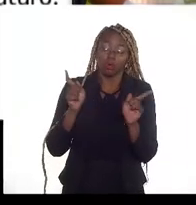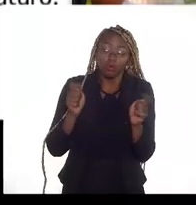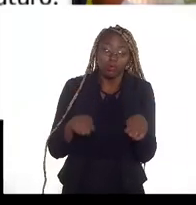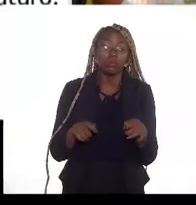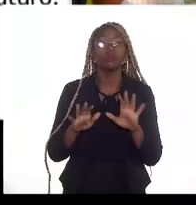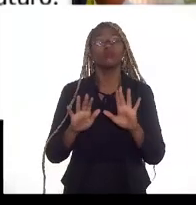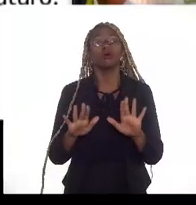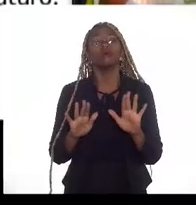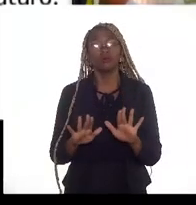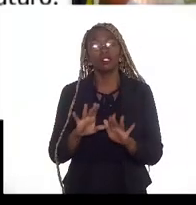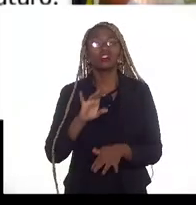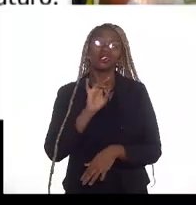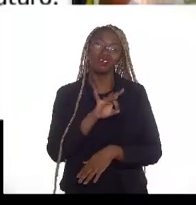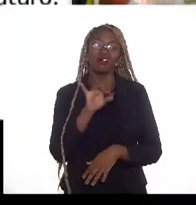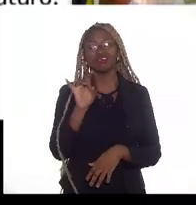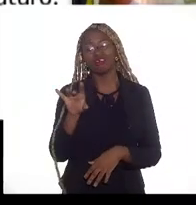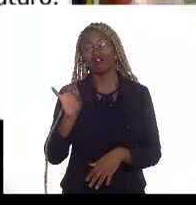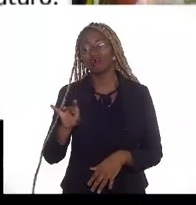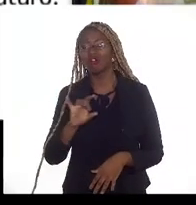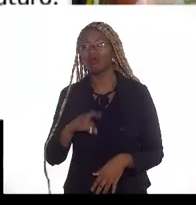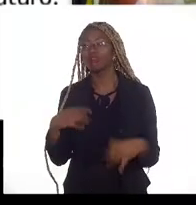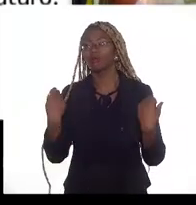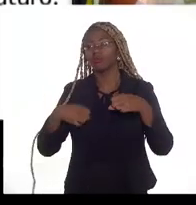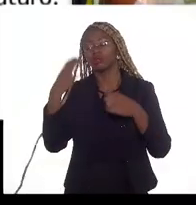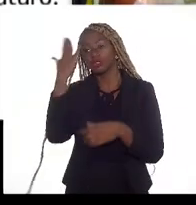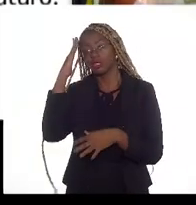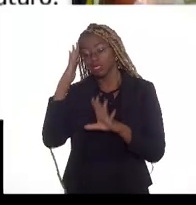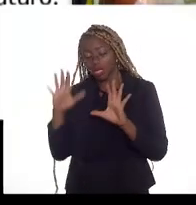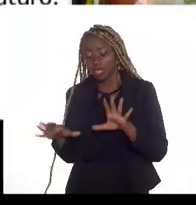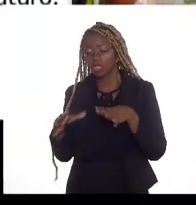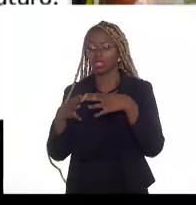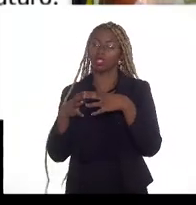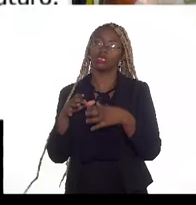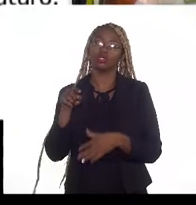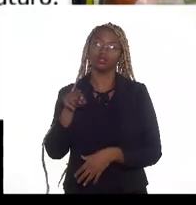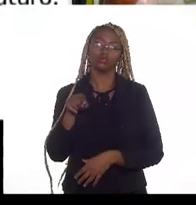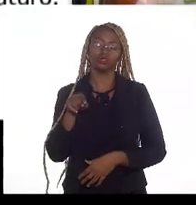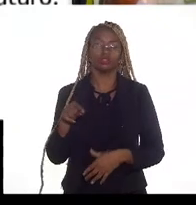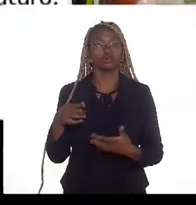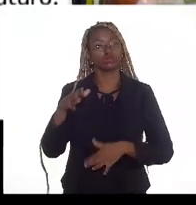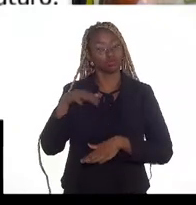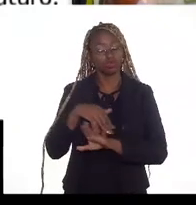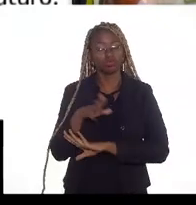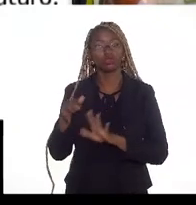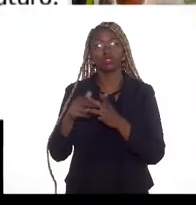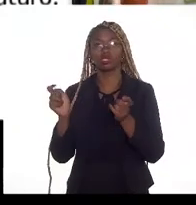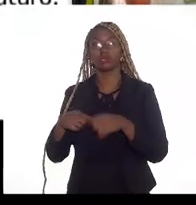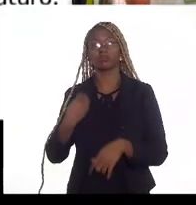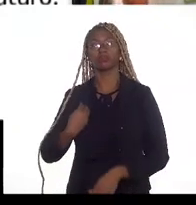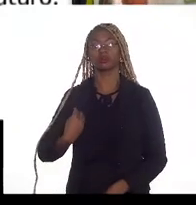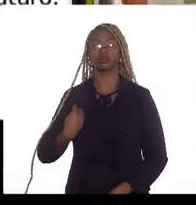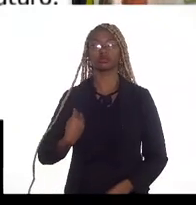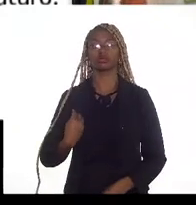no caso a caso, a tem que entender esse conjunto de situações. Todas elas podem estar presentes em algum grau.